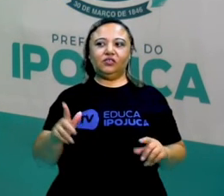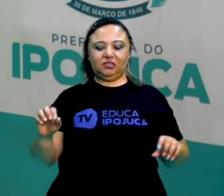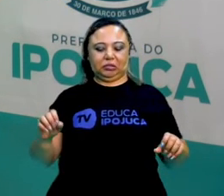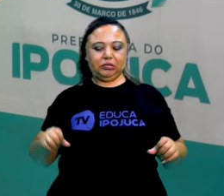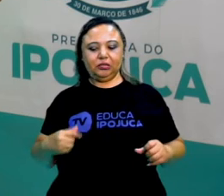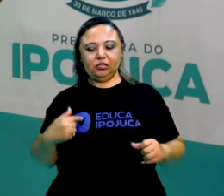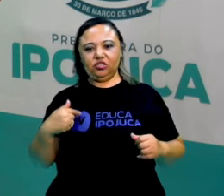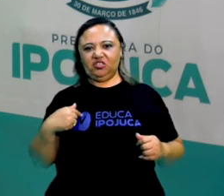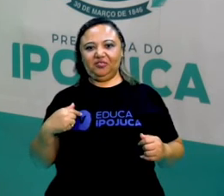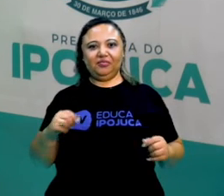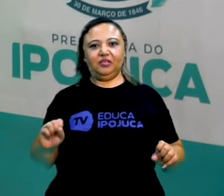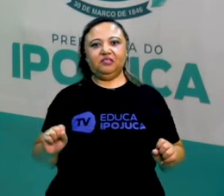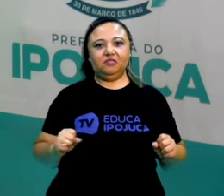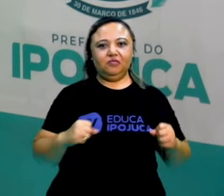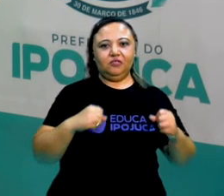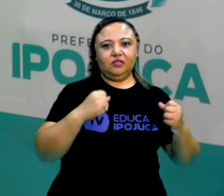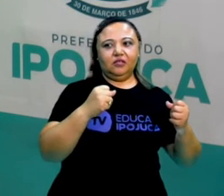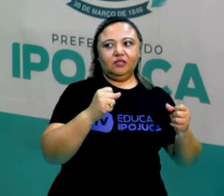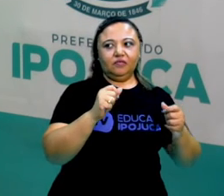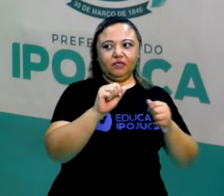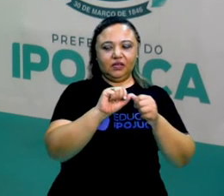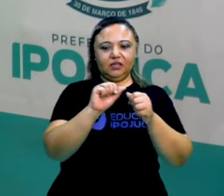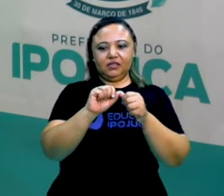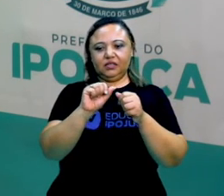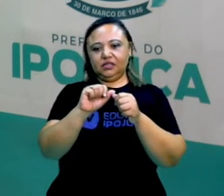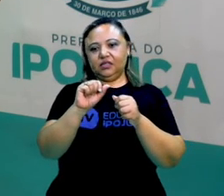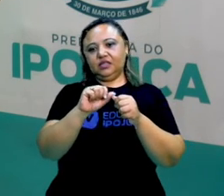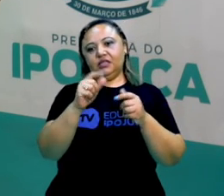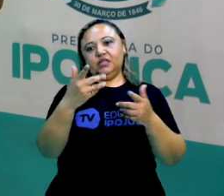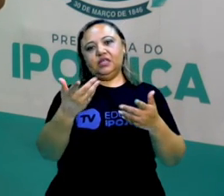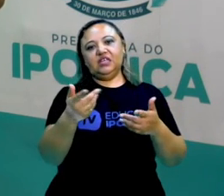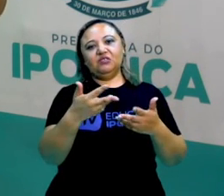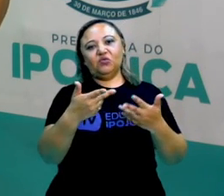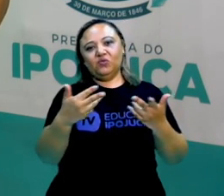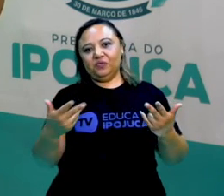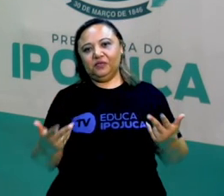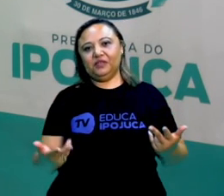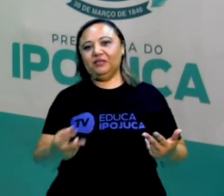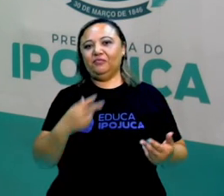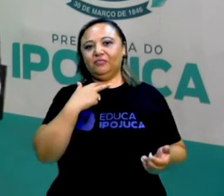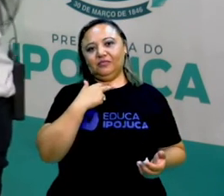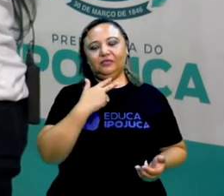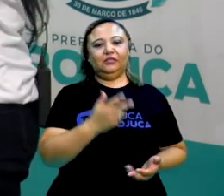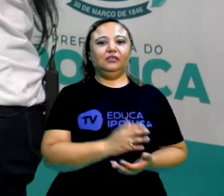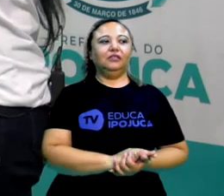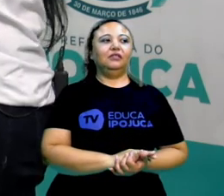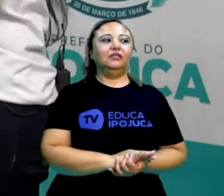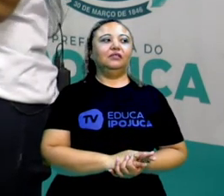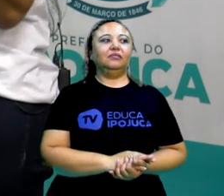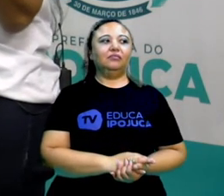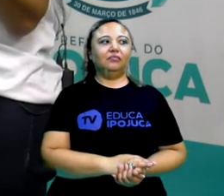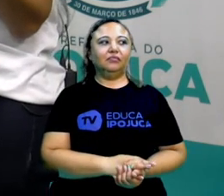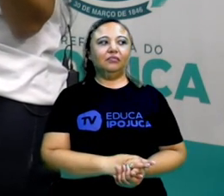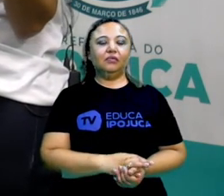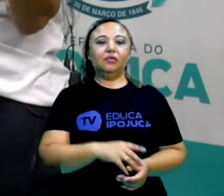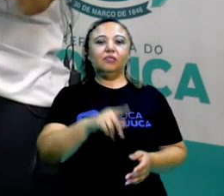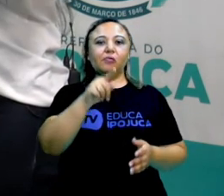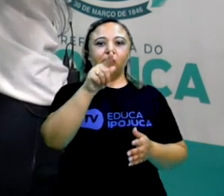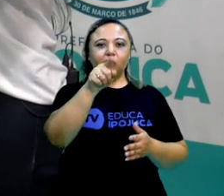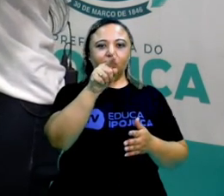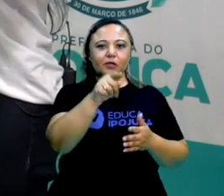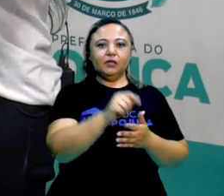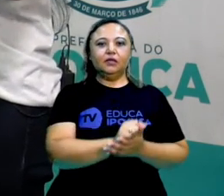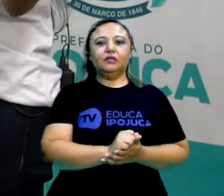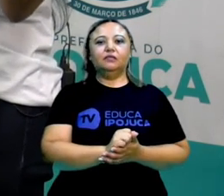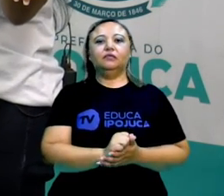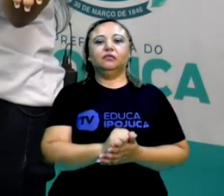fazer aquilo que a gente não pode. Se a gente voa, a gente voa. Se a gente anda, a gente anda. E isso aqui, você vai fazer o seu